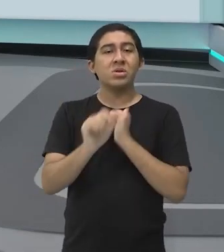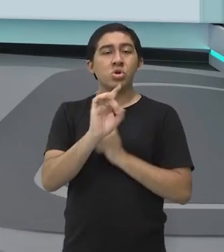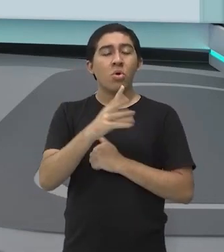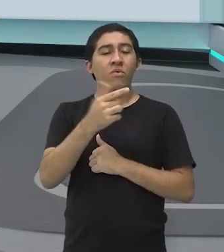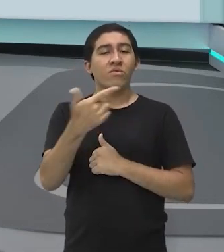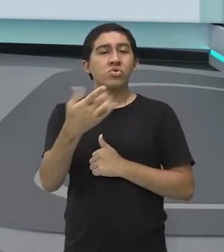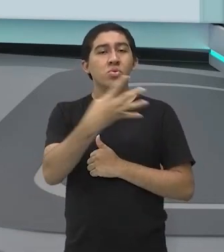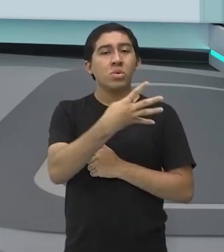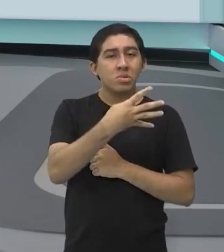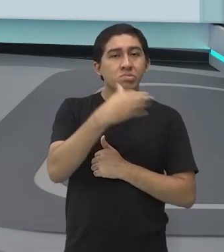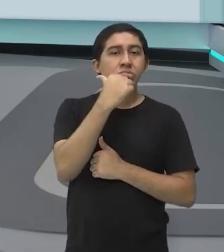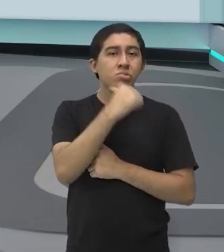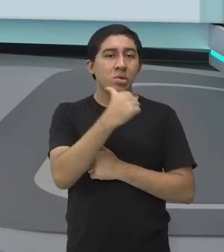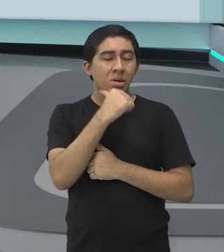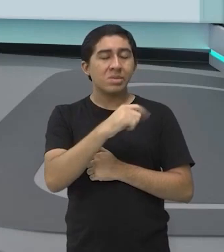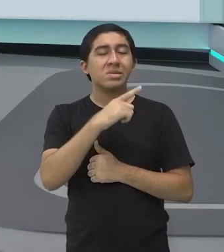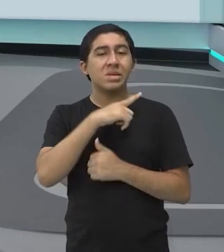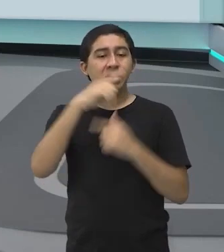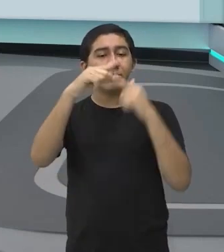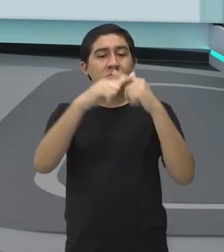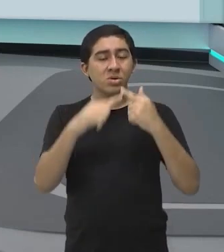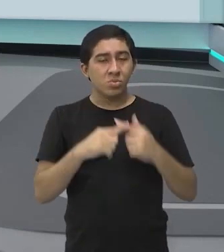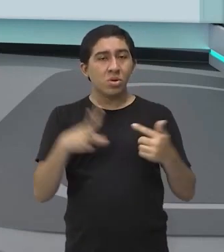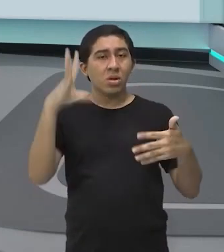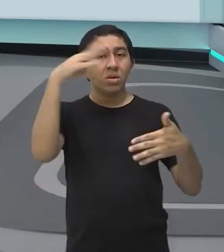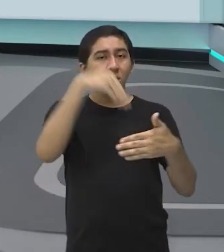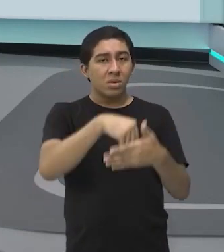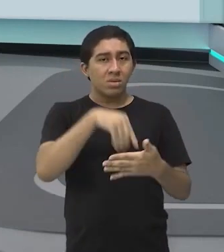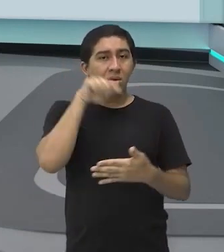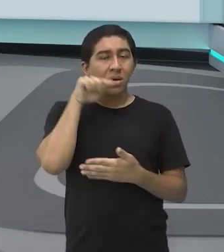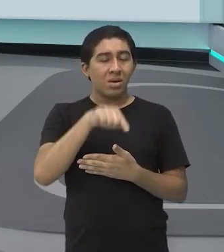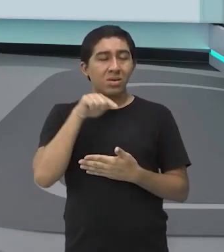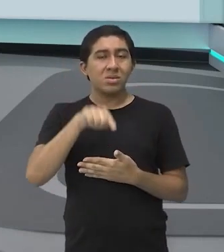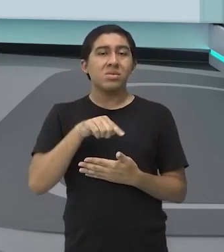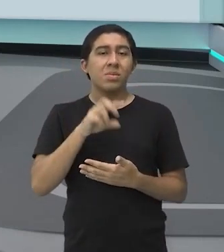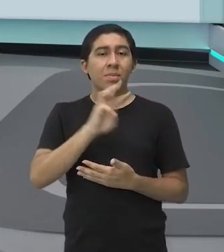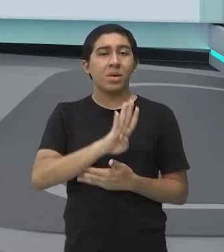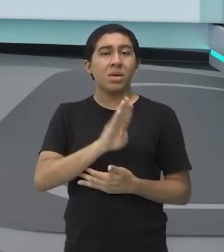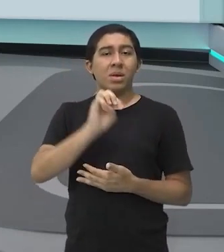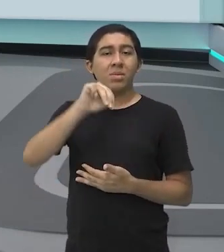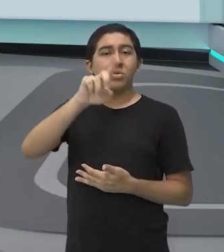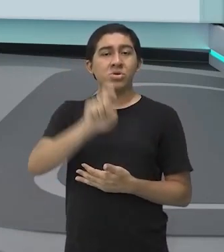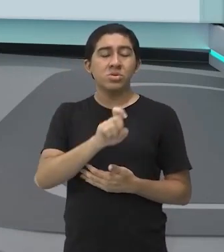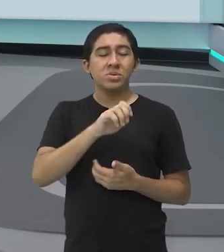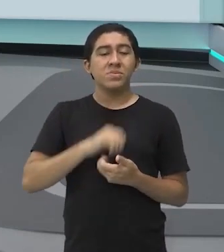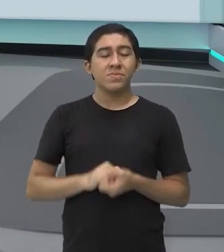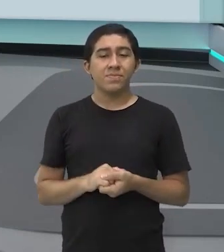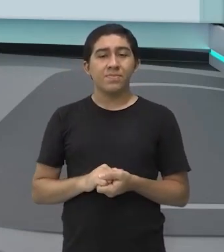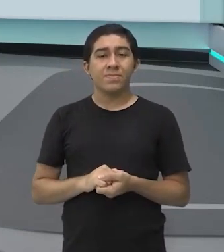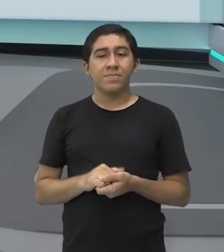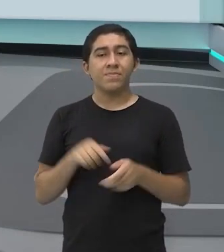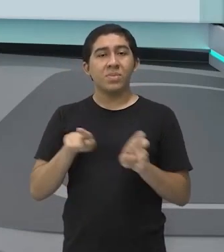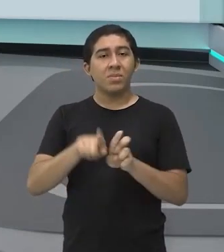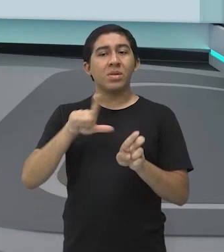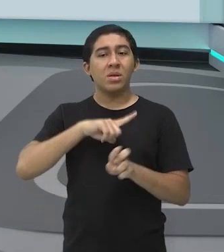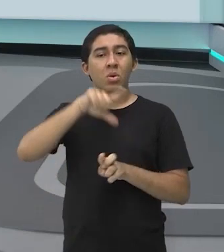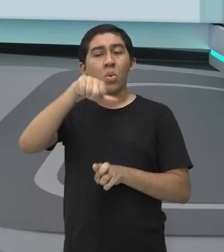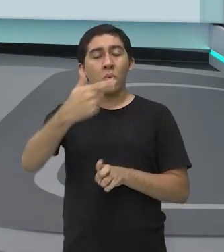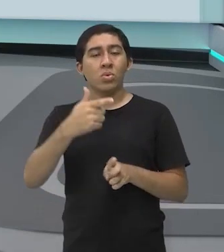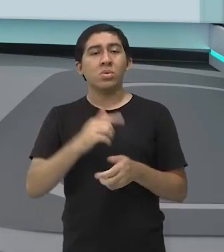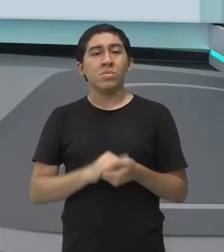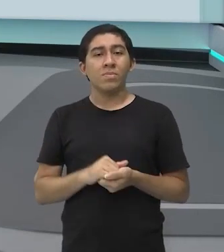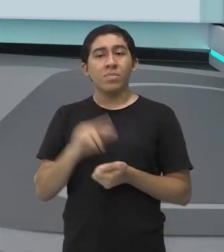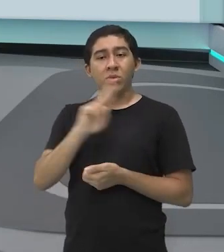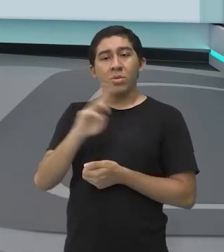mulheres disputando o BMX Supercross. A gente vai ter outra modalidade, é o